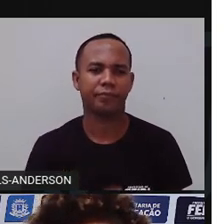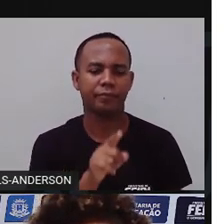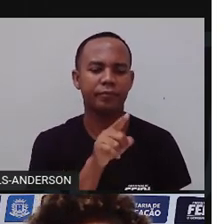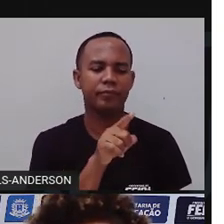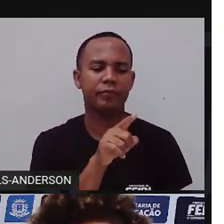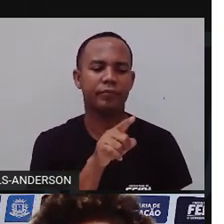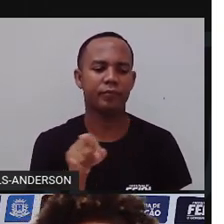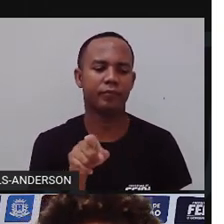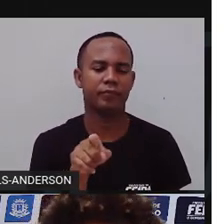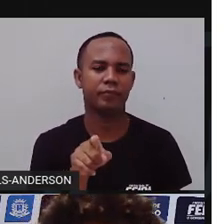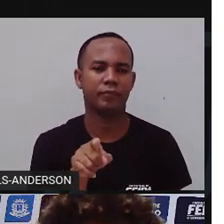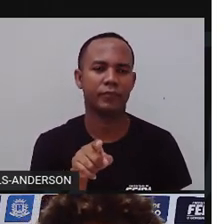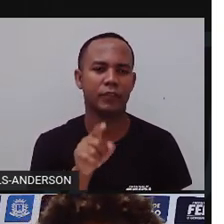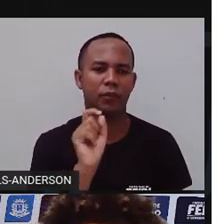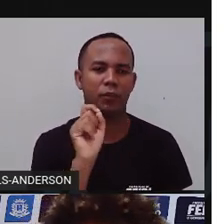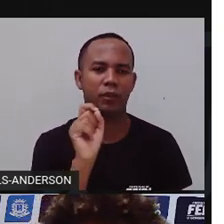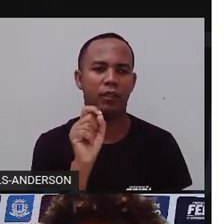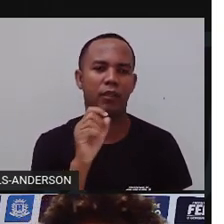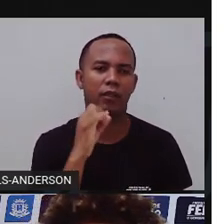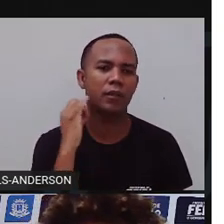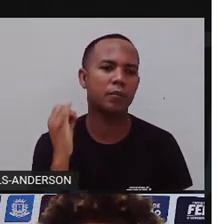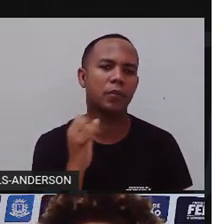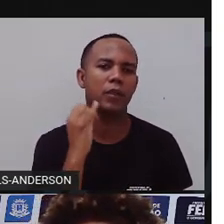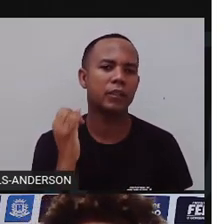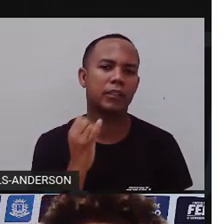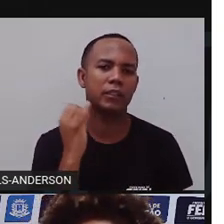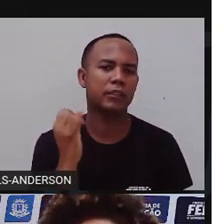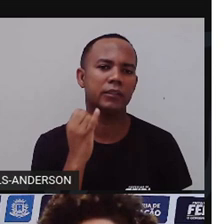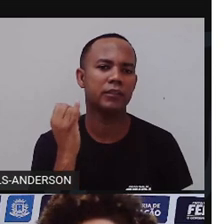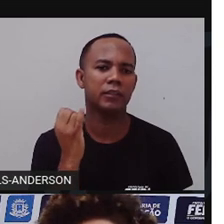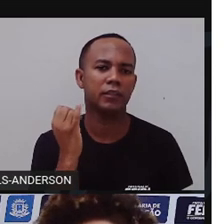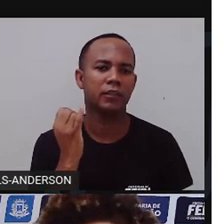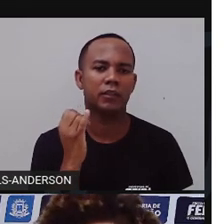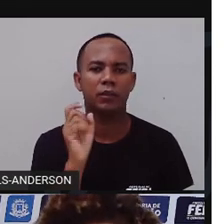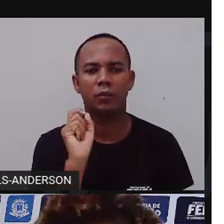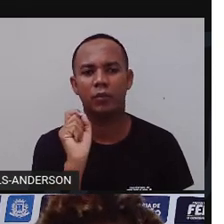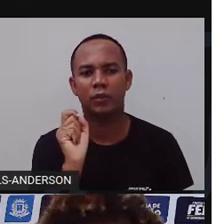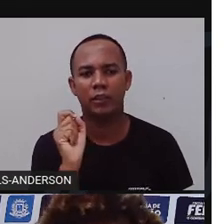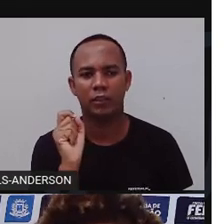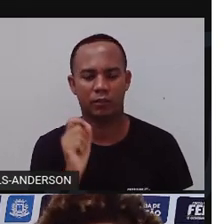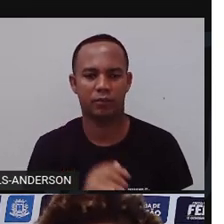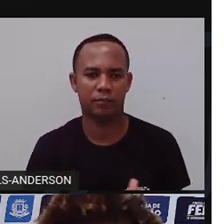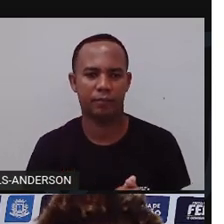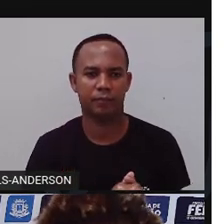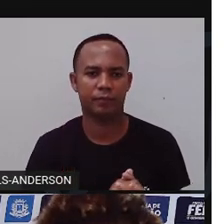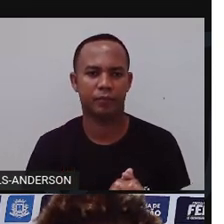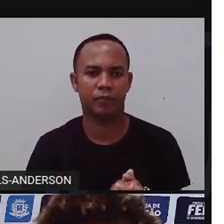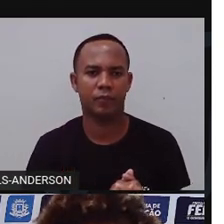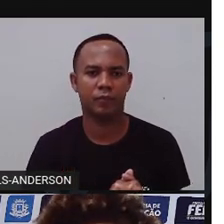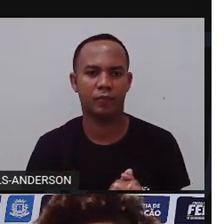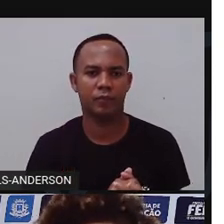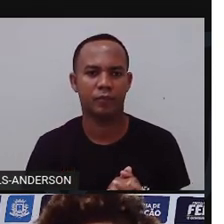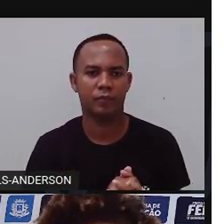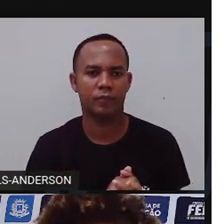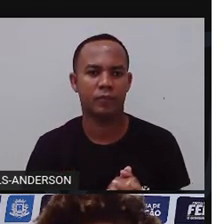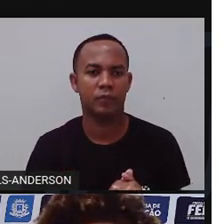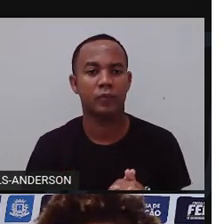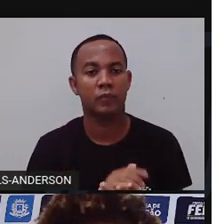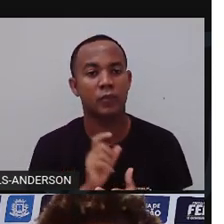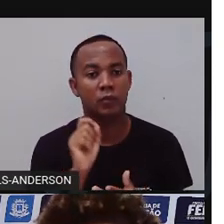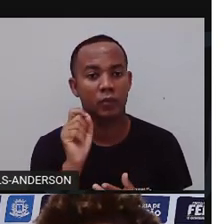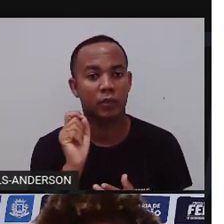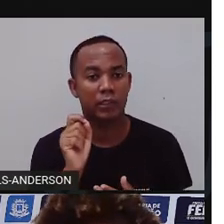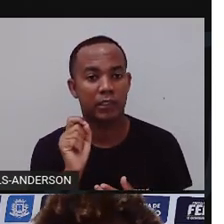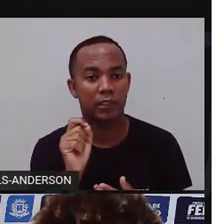Travessão. Isso aí é importante. A gente vai utilizar daqui a pouco no que a prova vai fazer. Indica que alguém